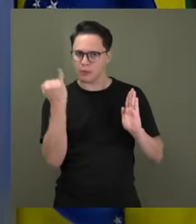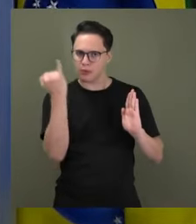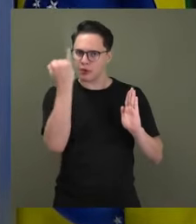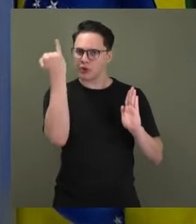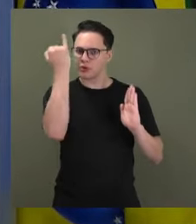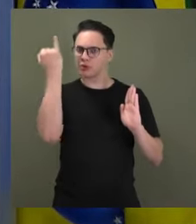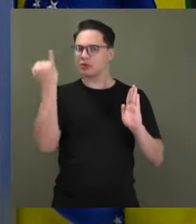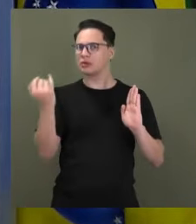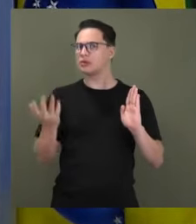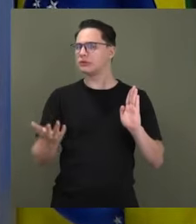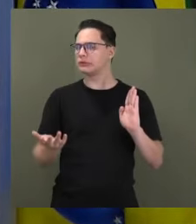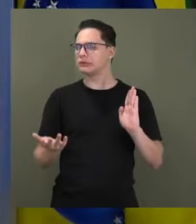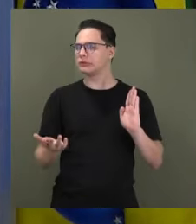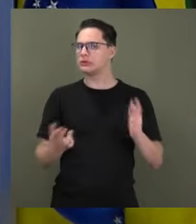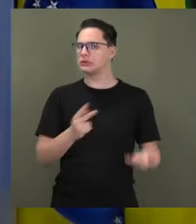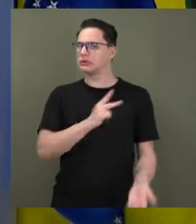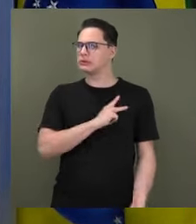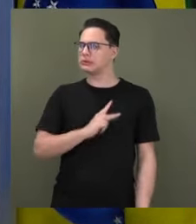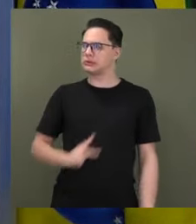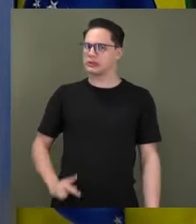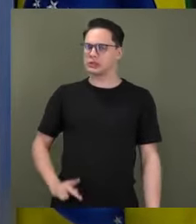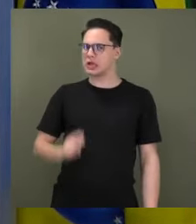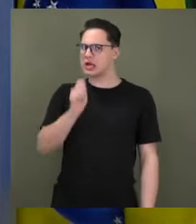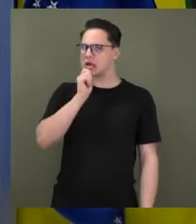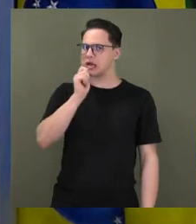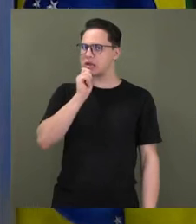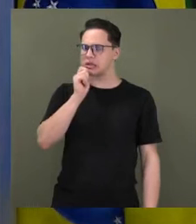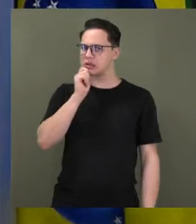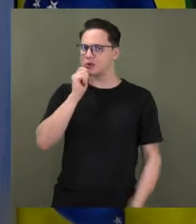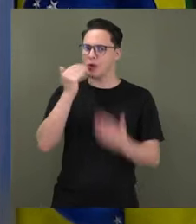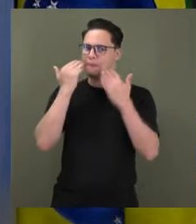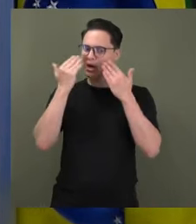o presidente ainda não veio ao plenário, desde ontem.